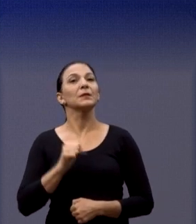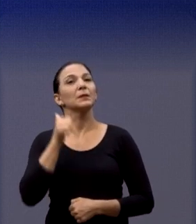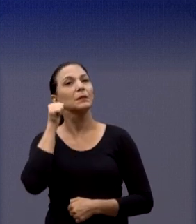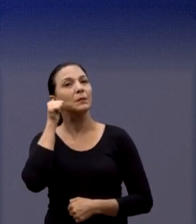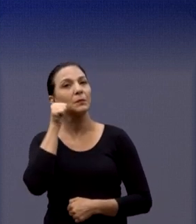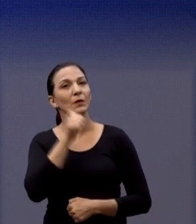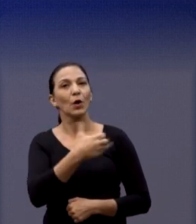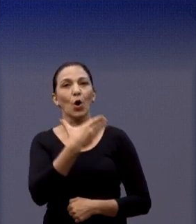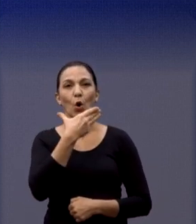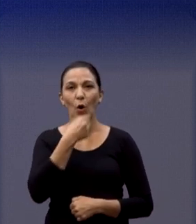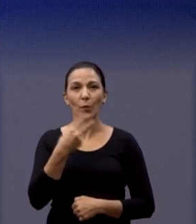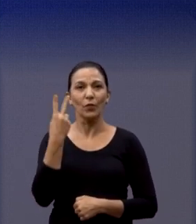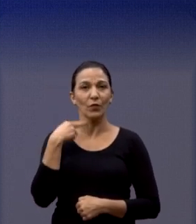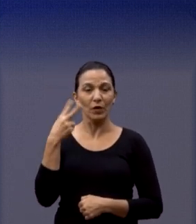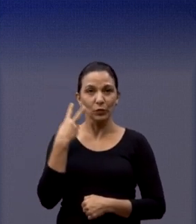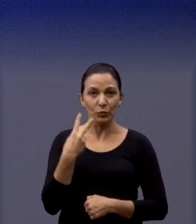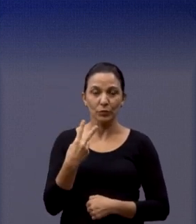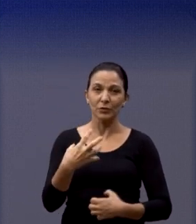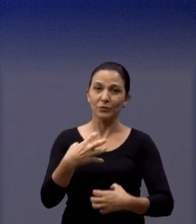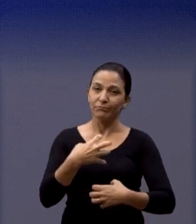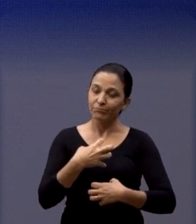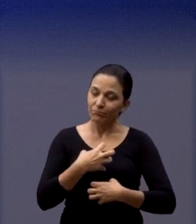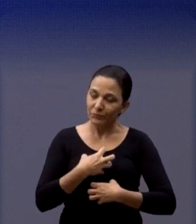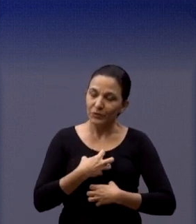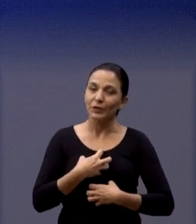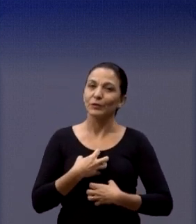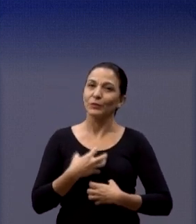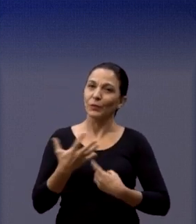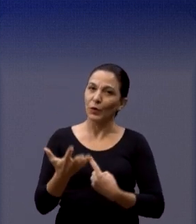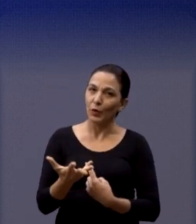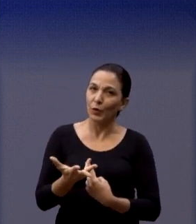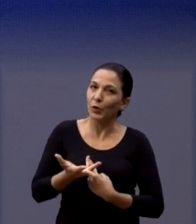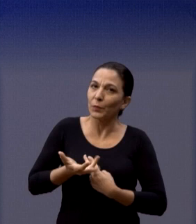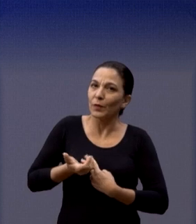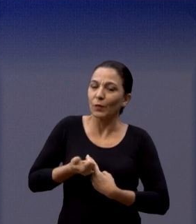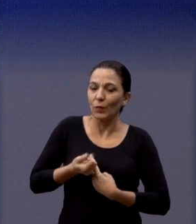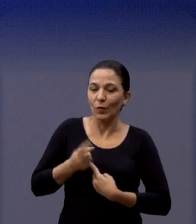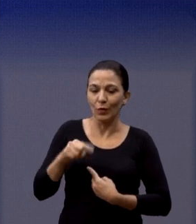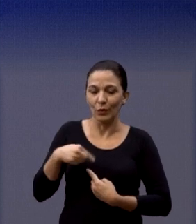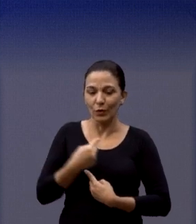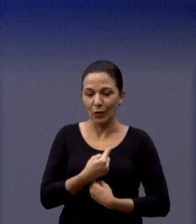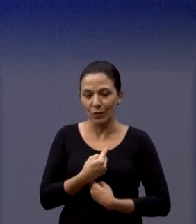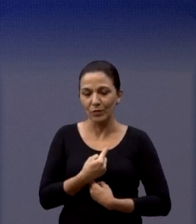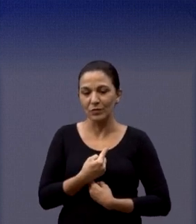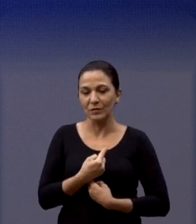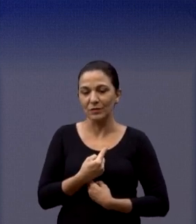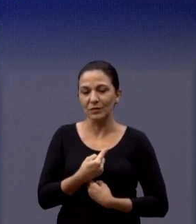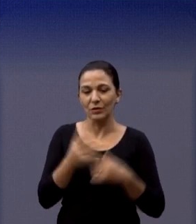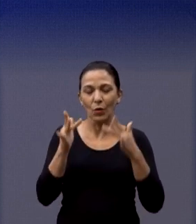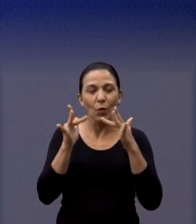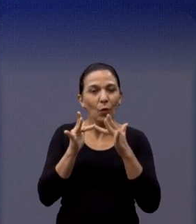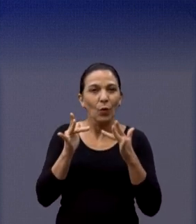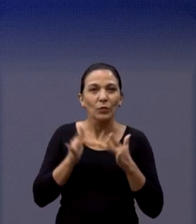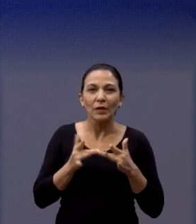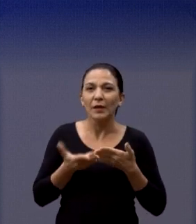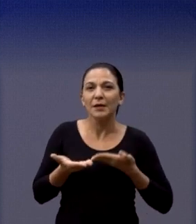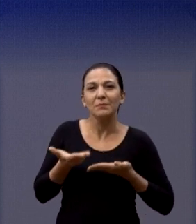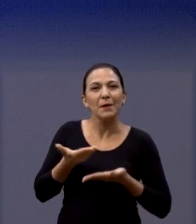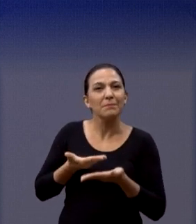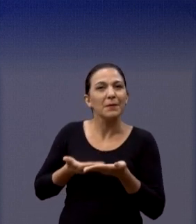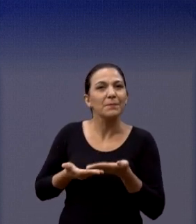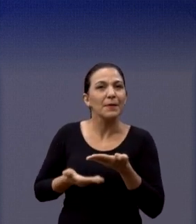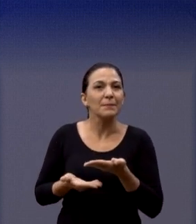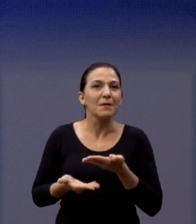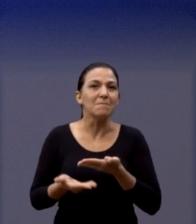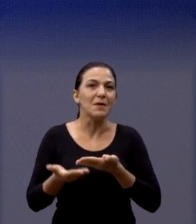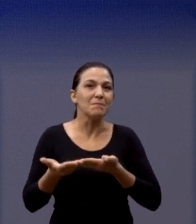pela recepção, que a gente tem aí uma relação muito próxima. Eu não tenho ninguém que eu fale, essa pessoa,